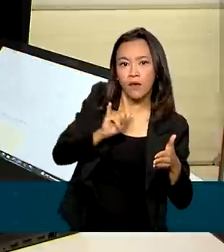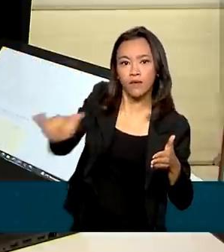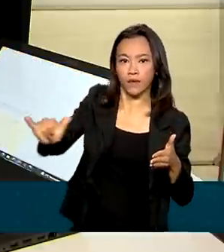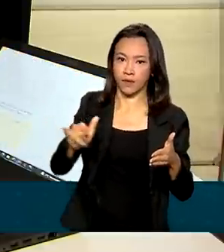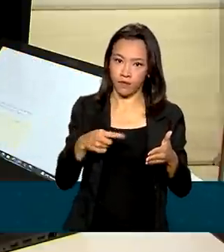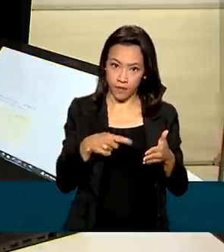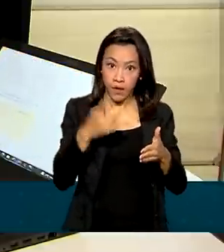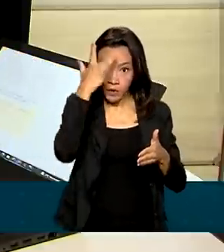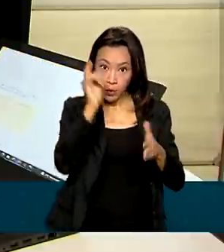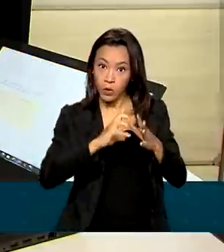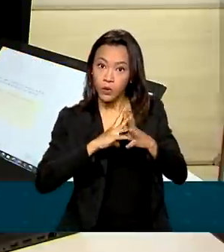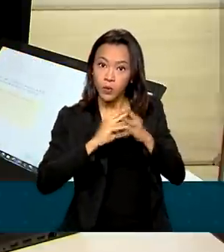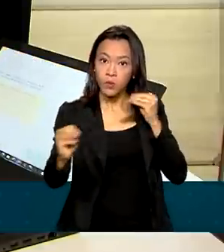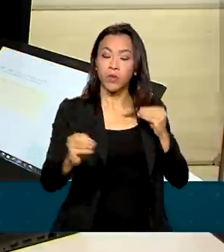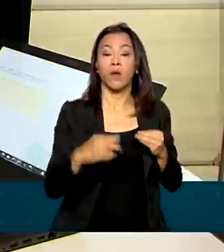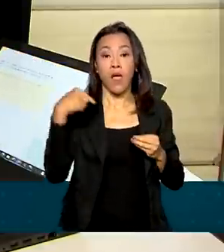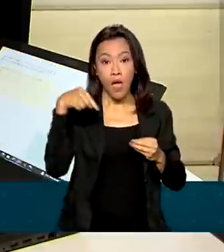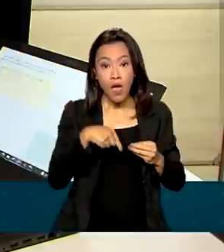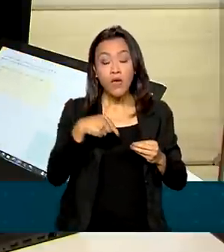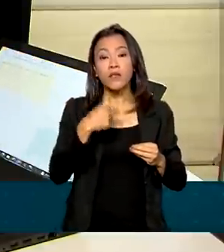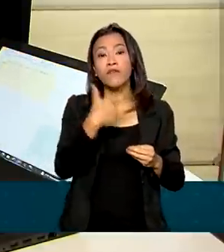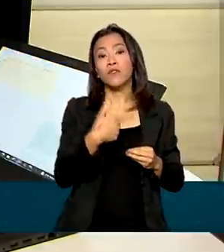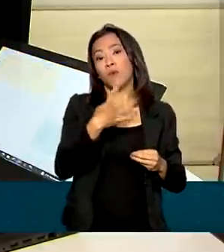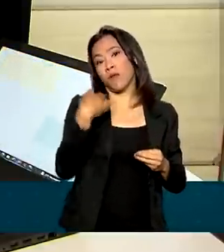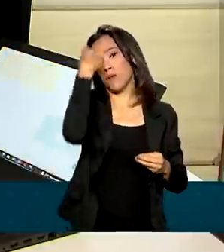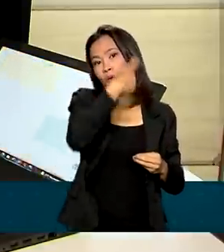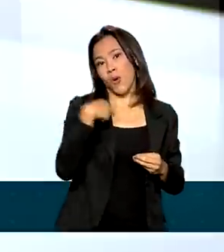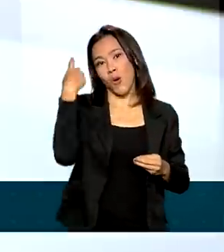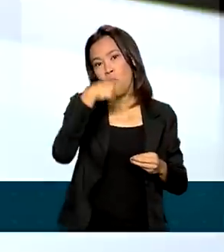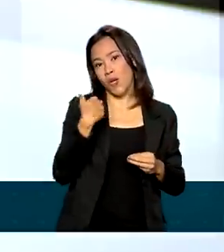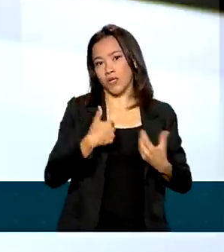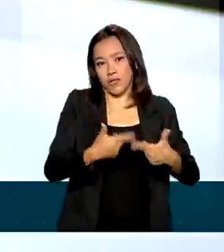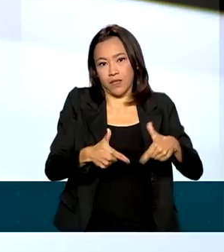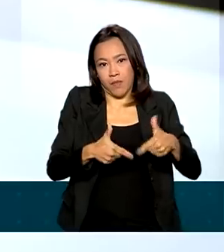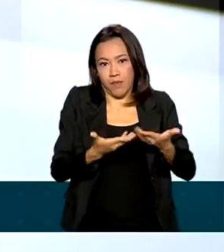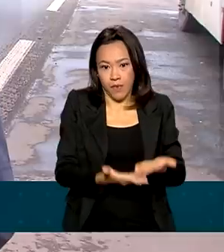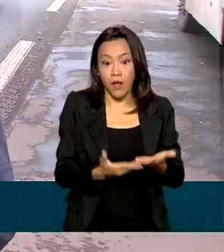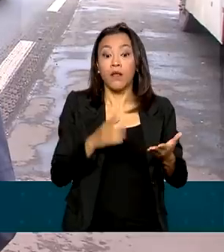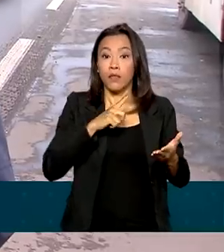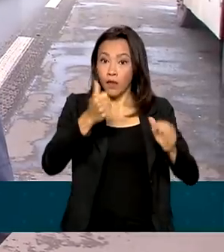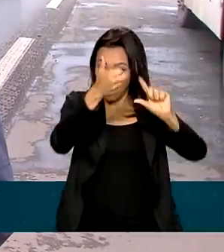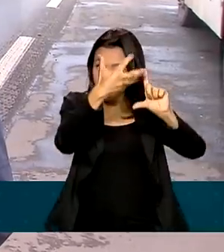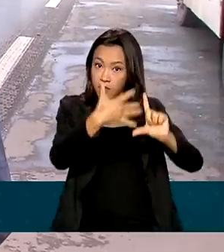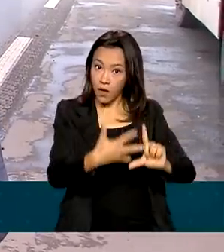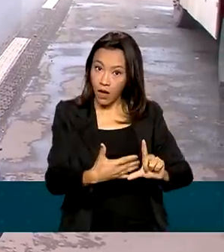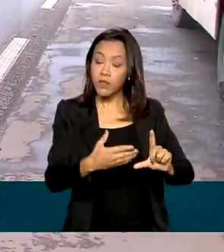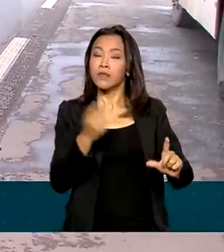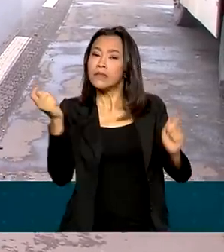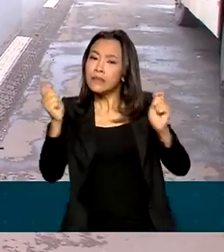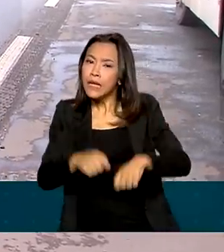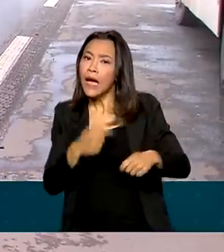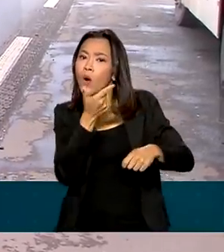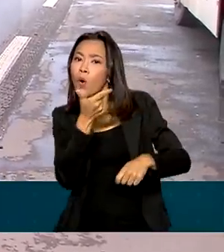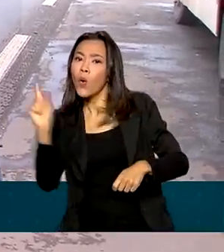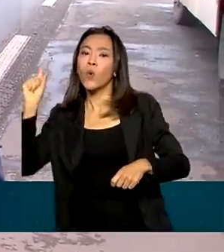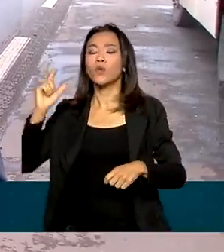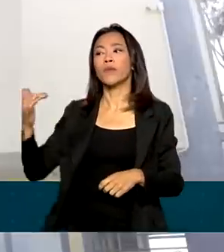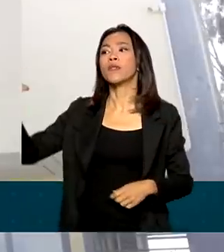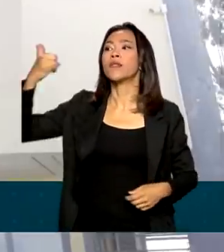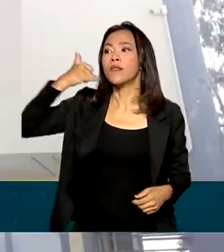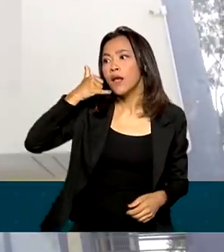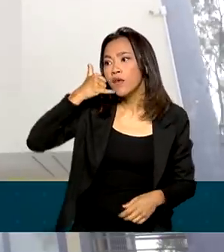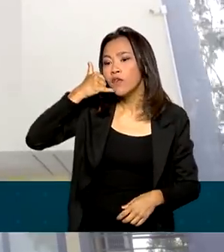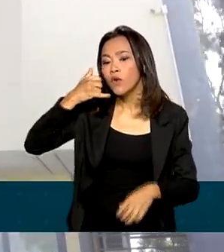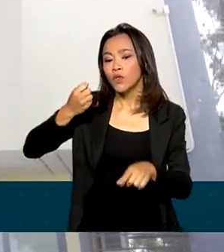serviço está disponível 24 horas, todos os dias da semana. Além do site, também é possível fazer o registro por telefone